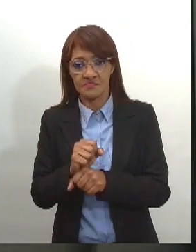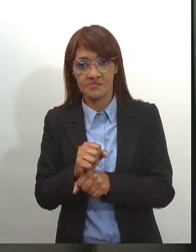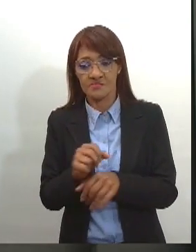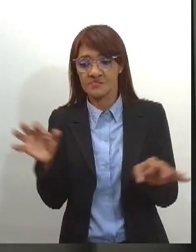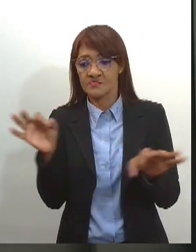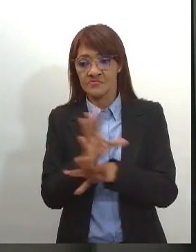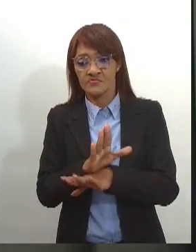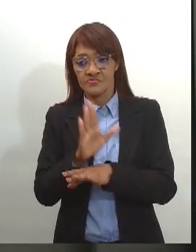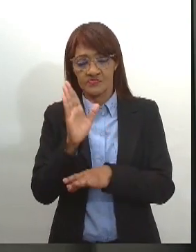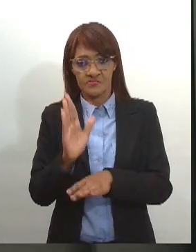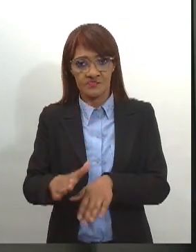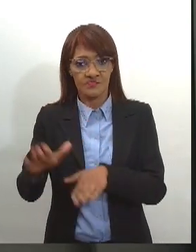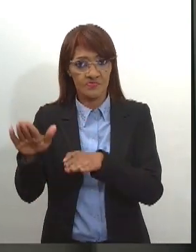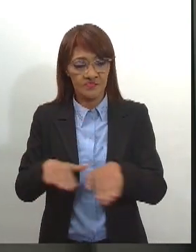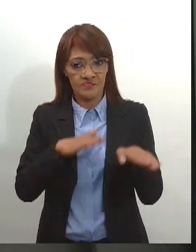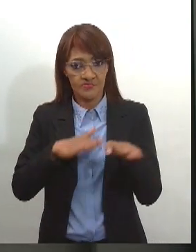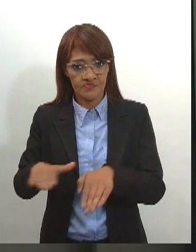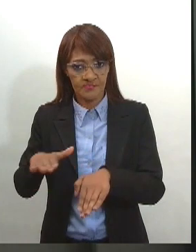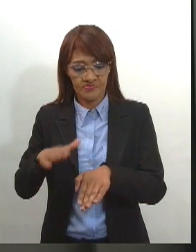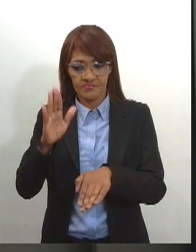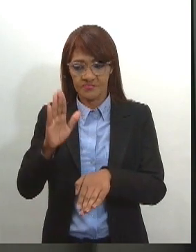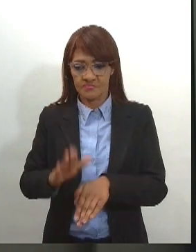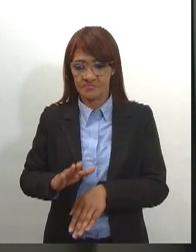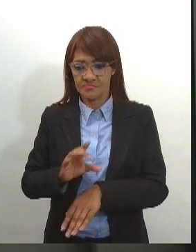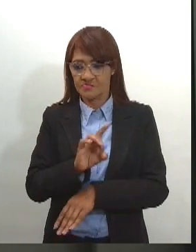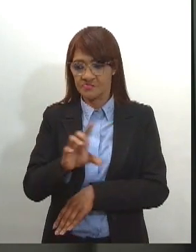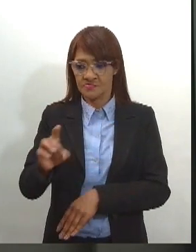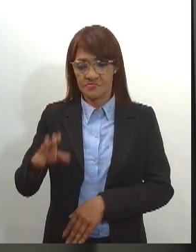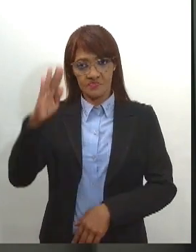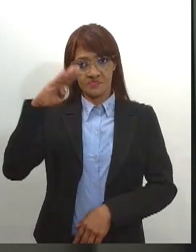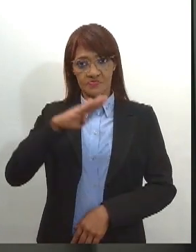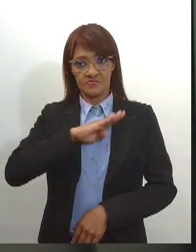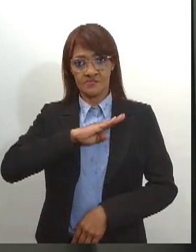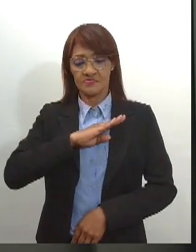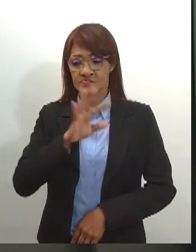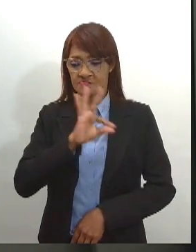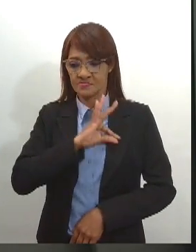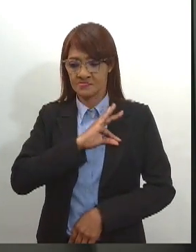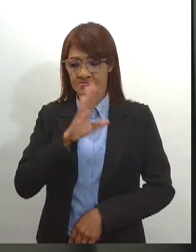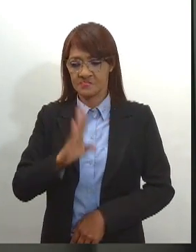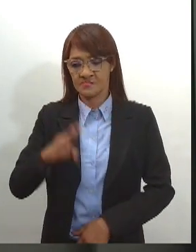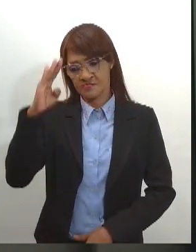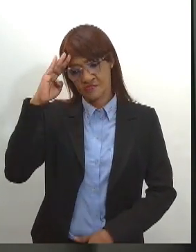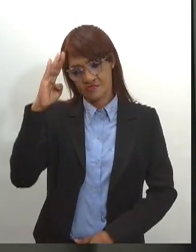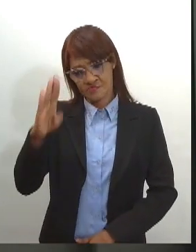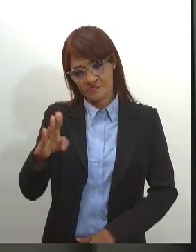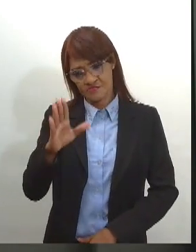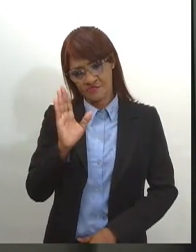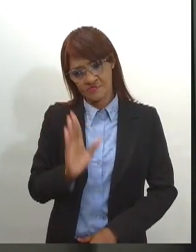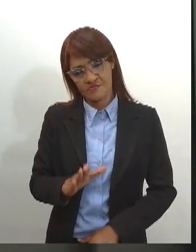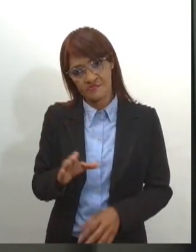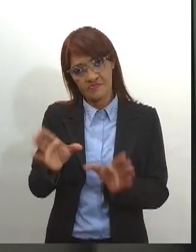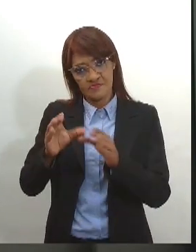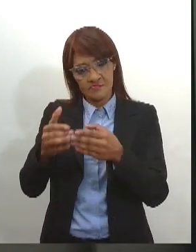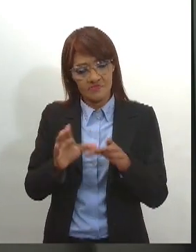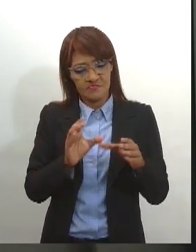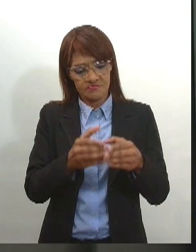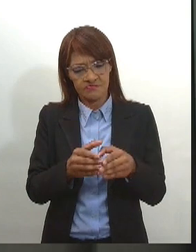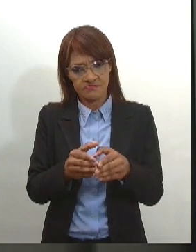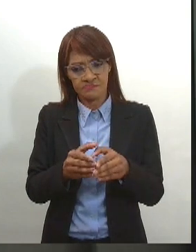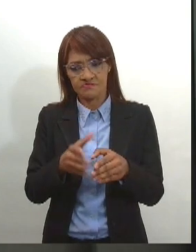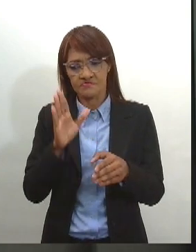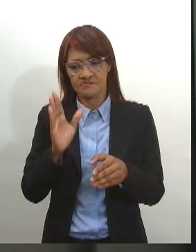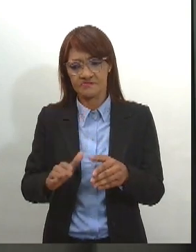das instituições militares, tenha início o desfile cívico com um grupamento de bandas e pelotões dispostos em três